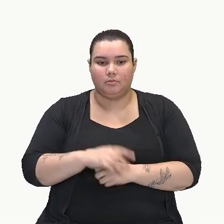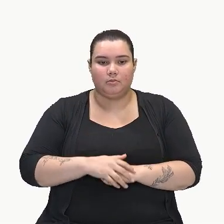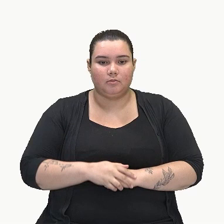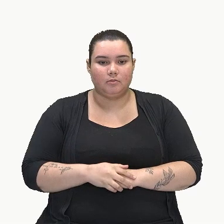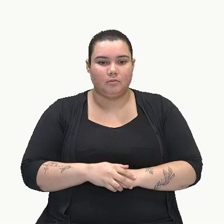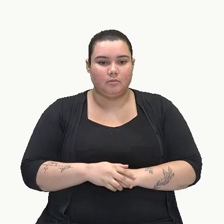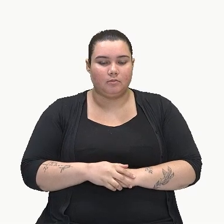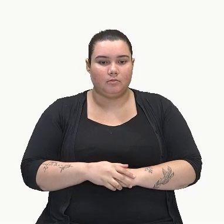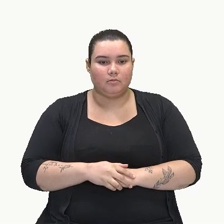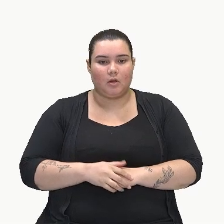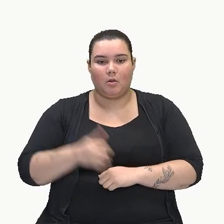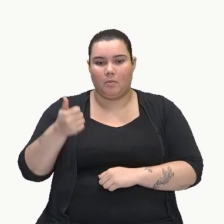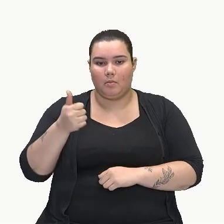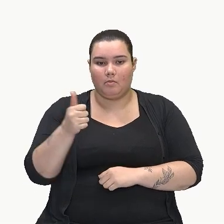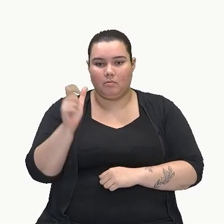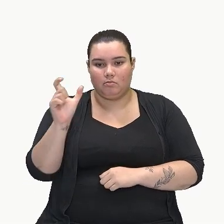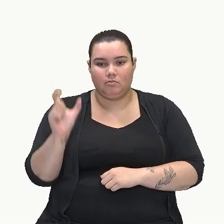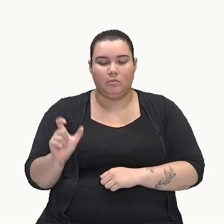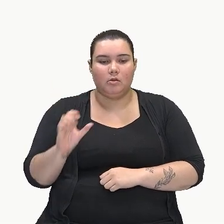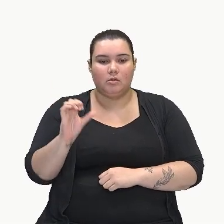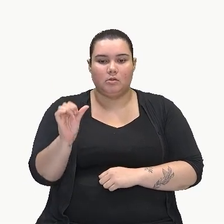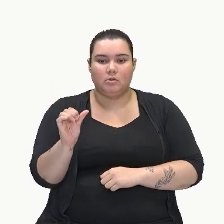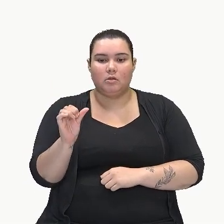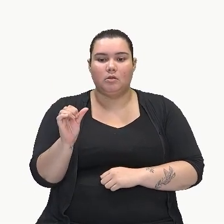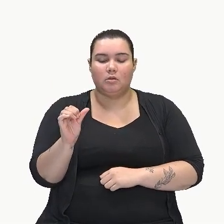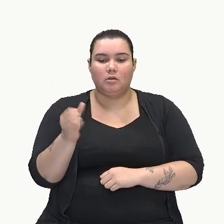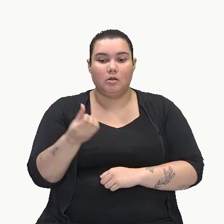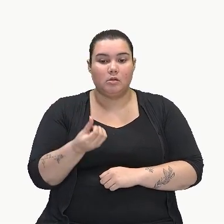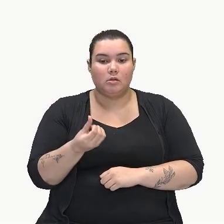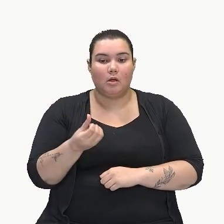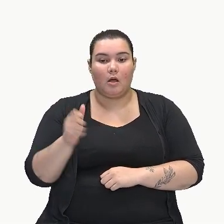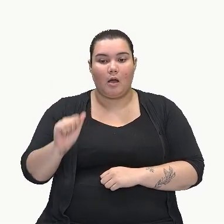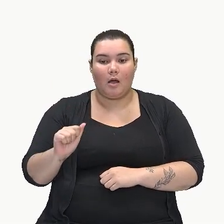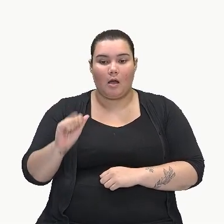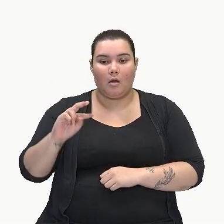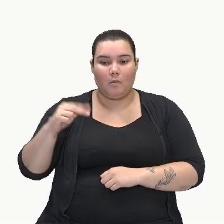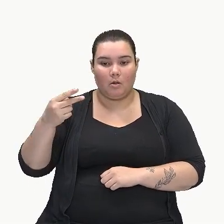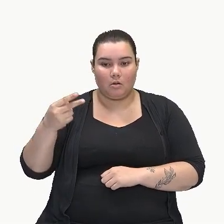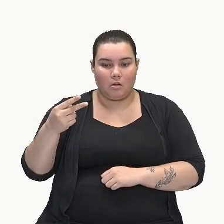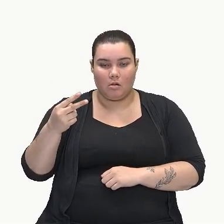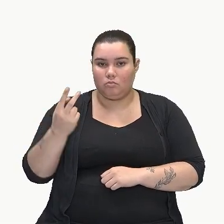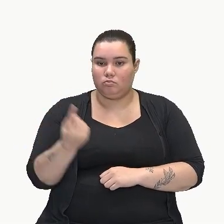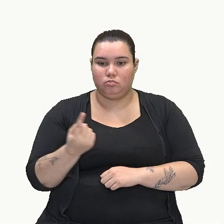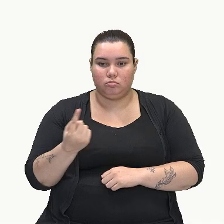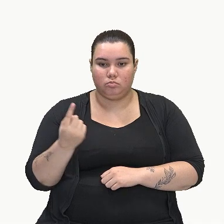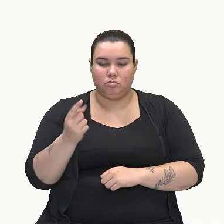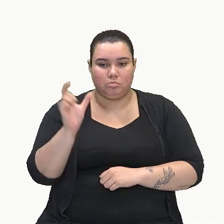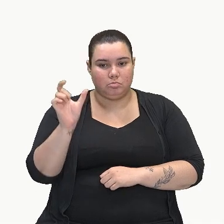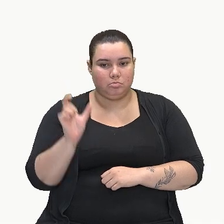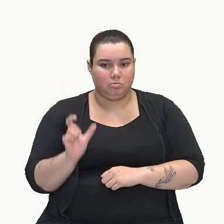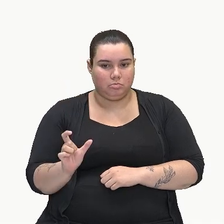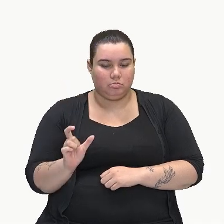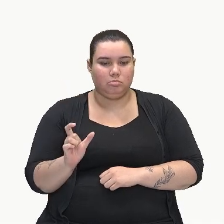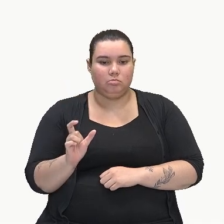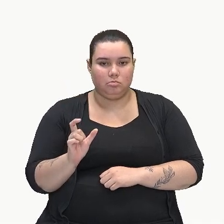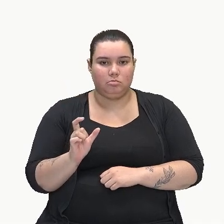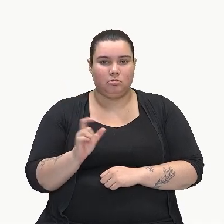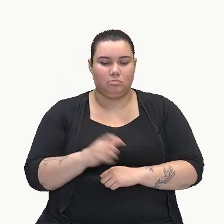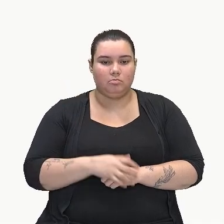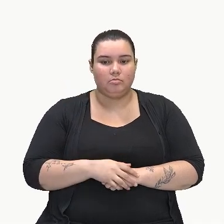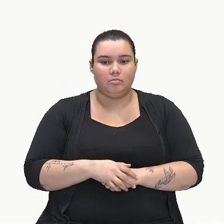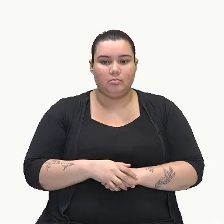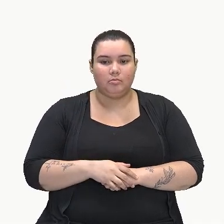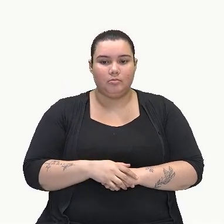Observe que o primeiro é 6A². Tem algum A² de novo aí? Não. Nenhum outro é mais